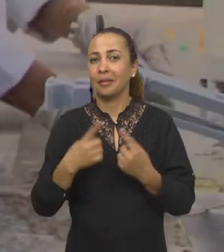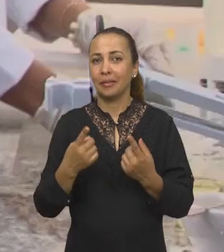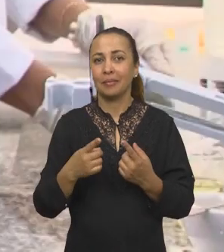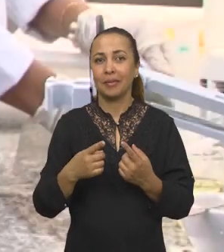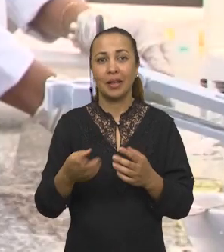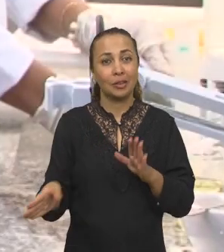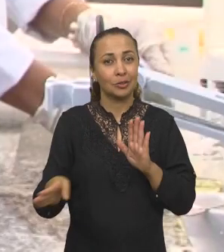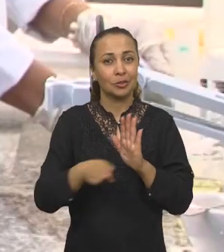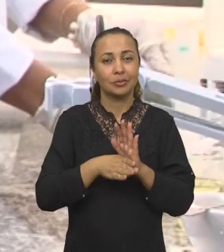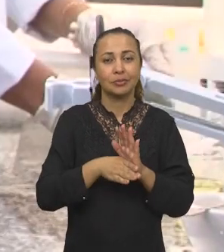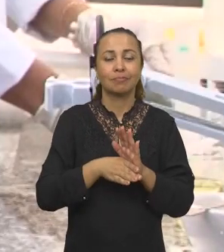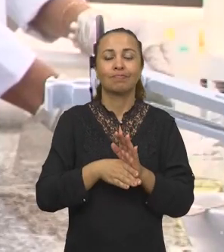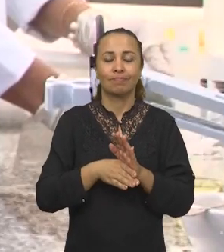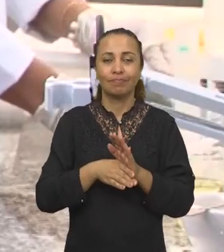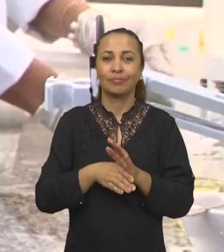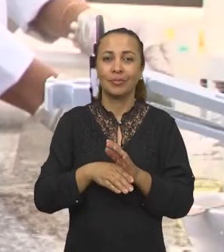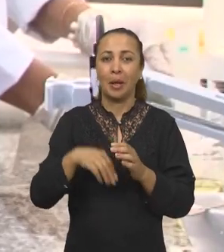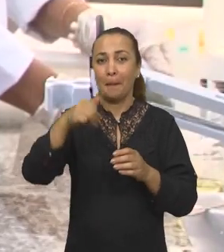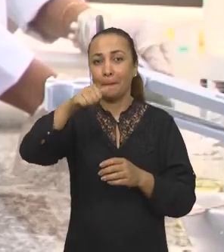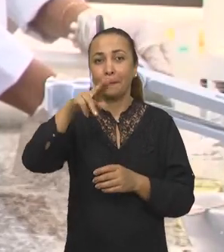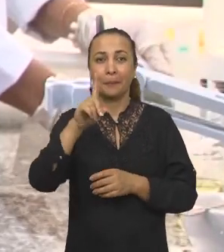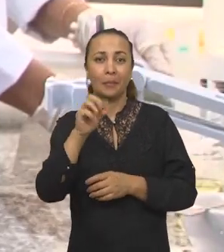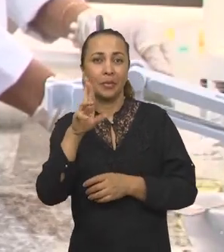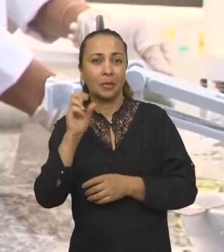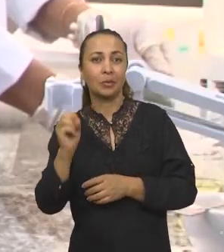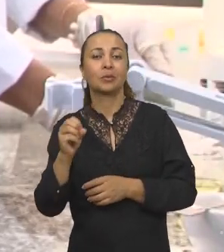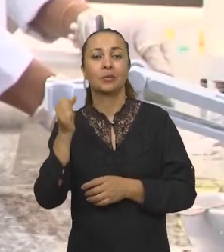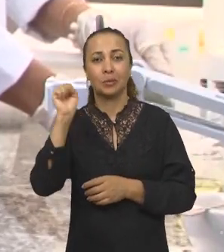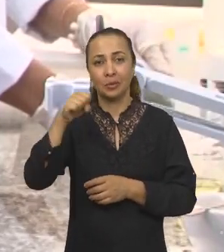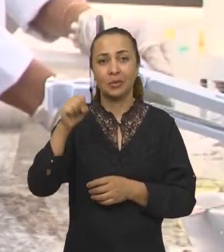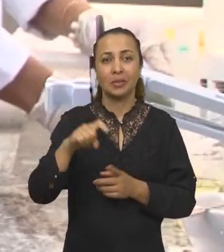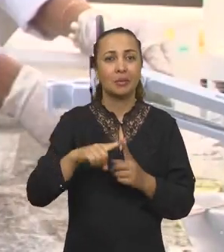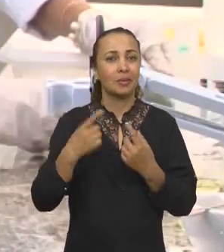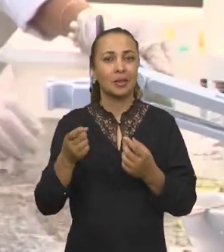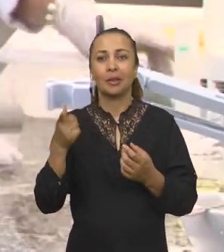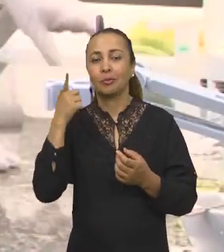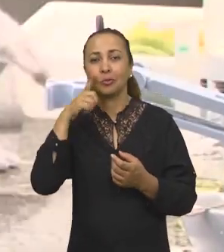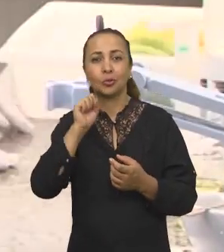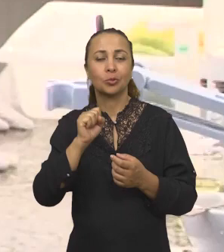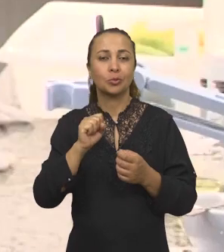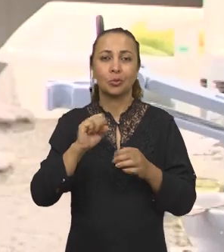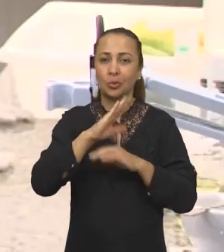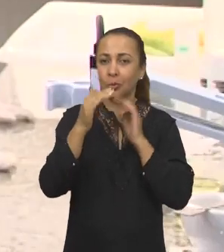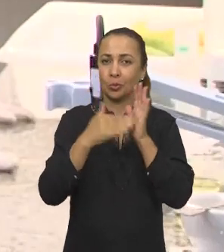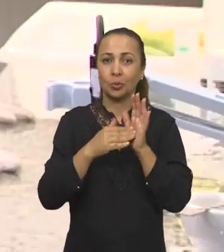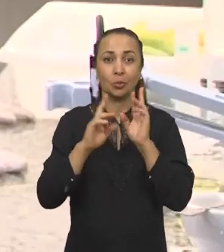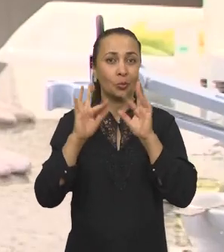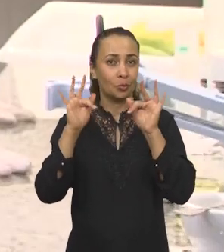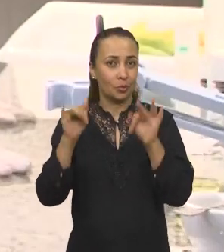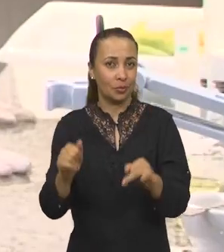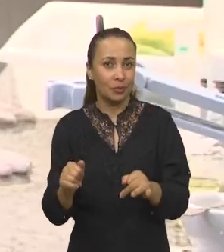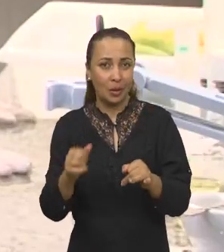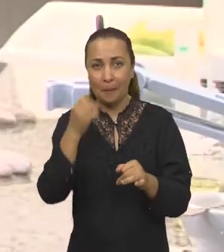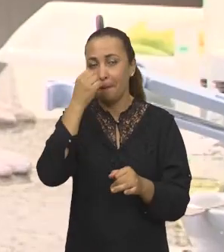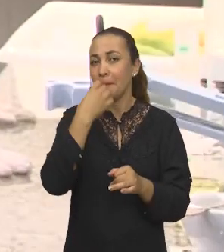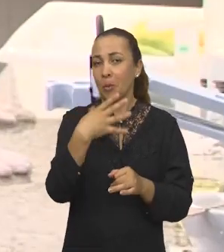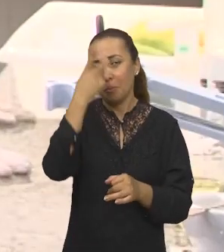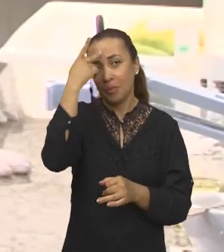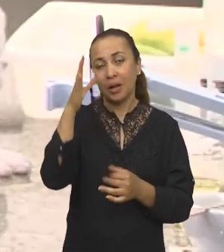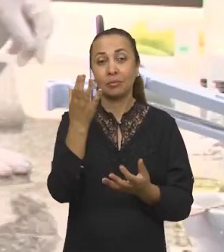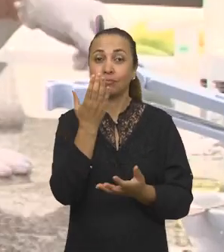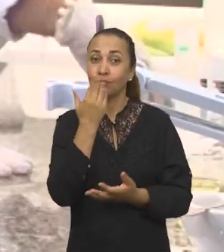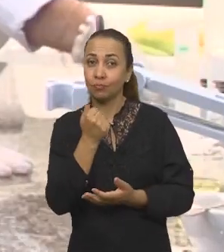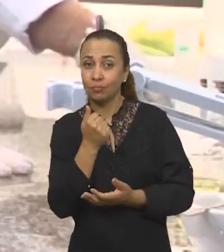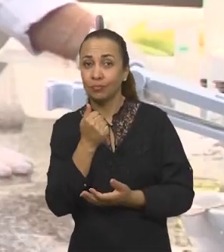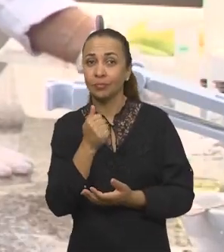Mas, chegando no estágio de maturação, sim, que é o estágio ainda que não chegou ainda completamente naquele estágio ideal para